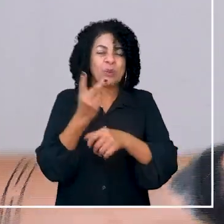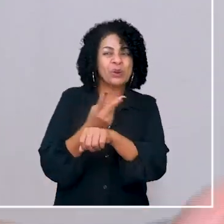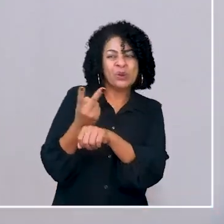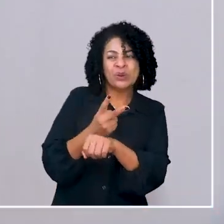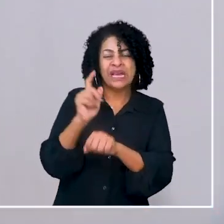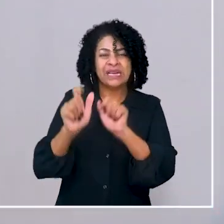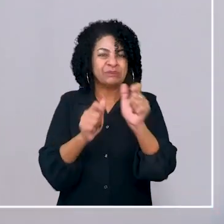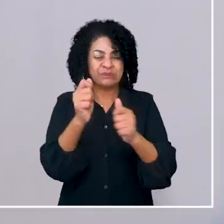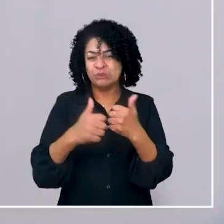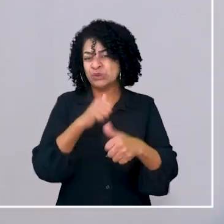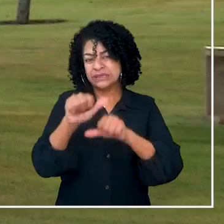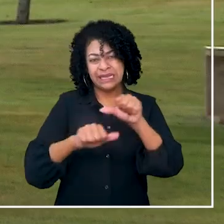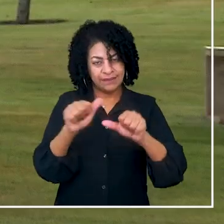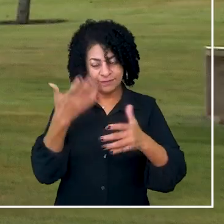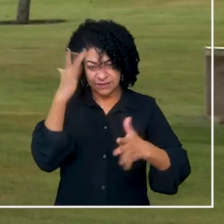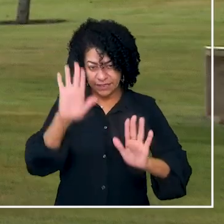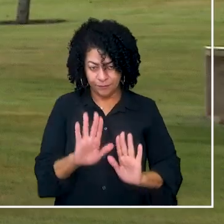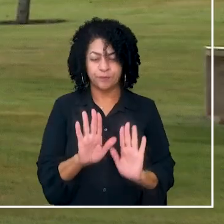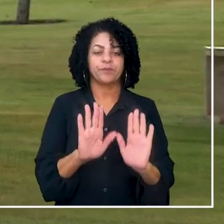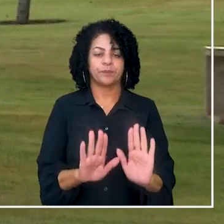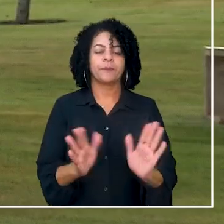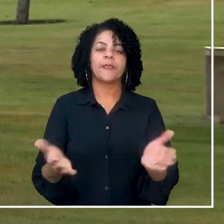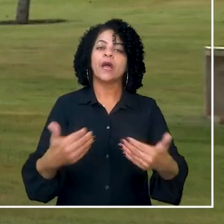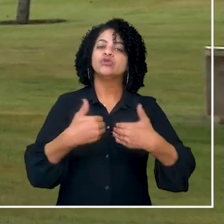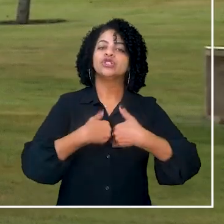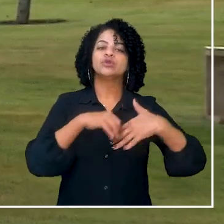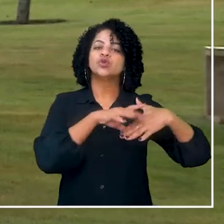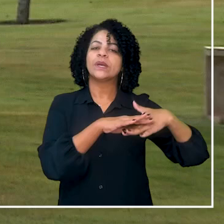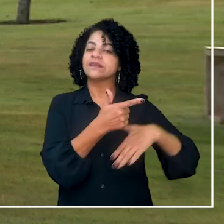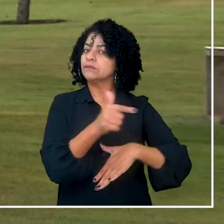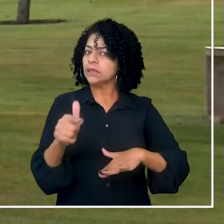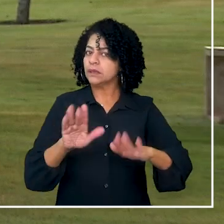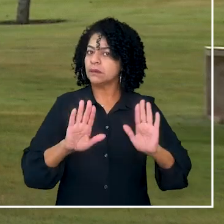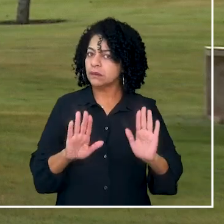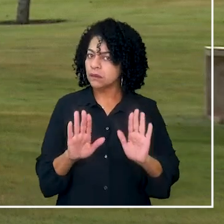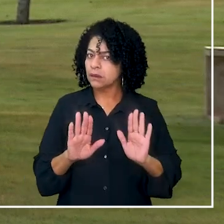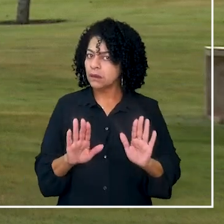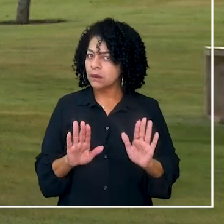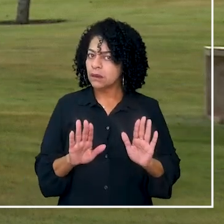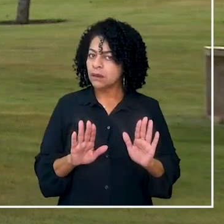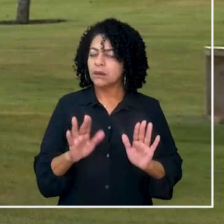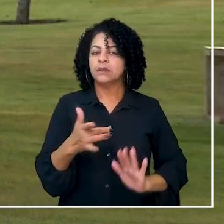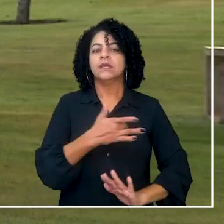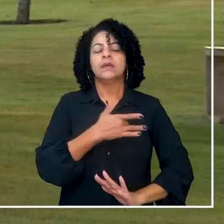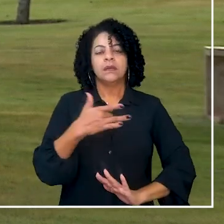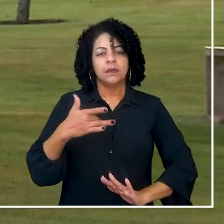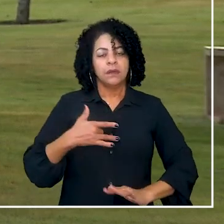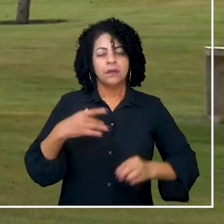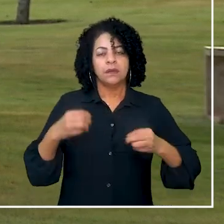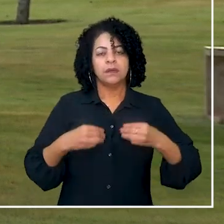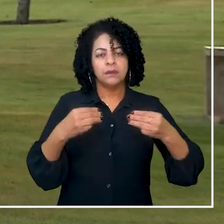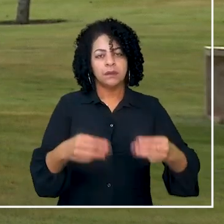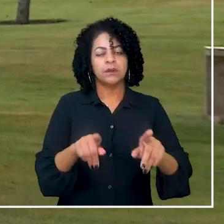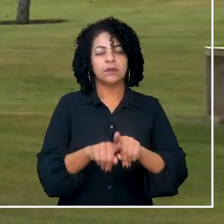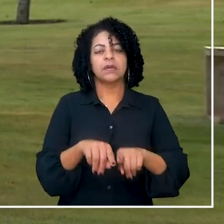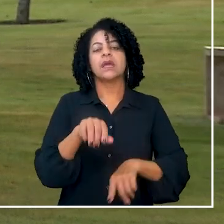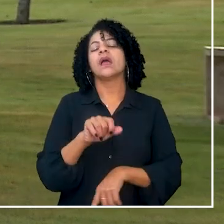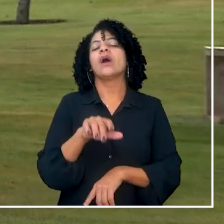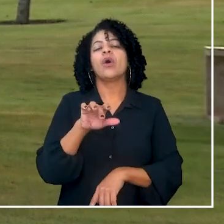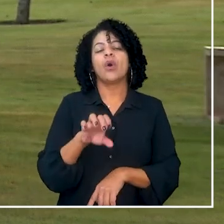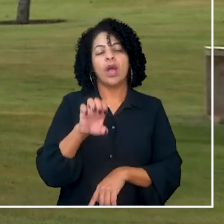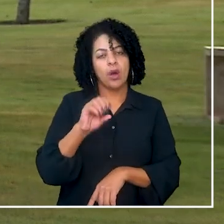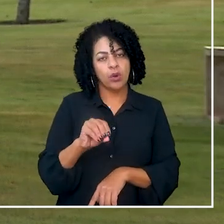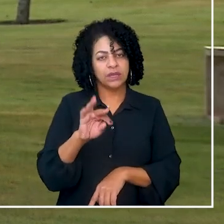ou se você tem que procurar outro. Para quem não sabe, autismo não é doença. De acordo com o Ministério da Saúde, o TEA,